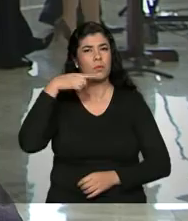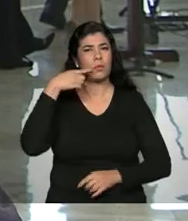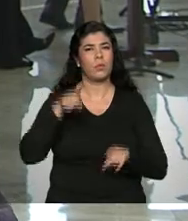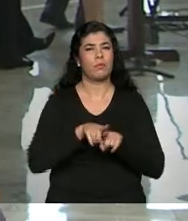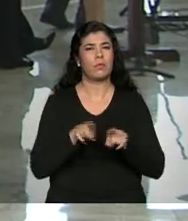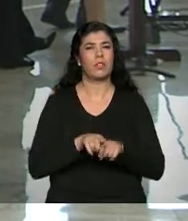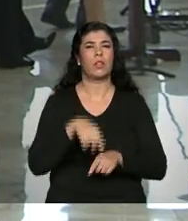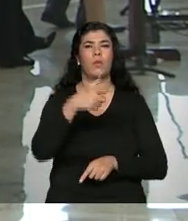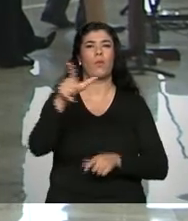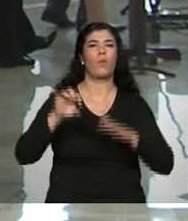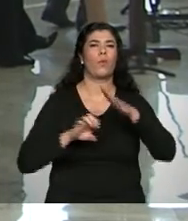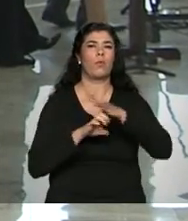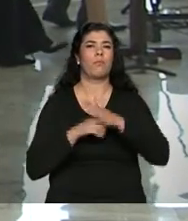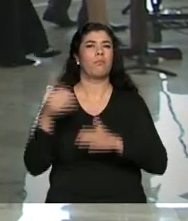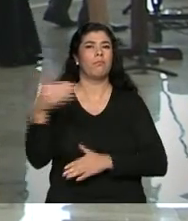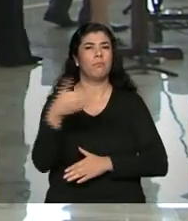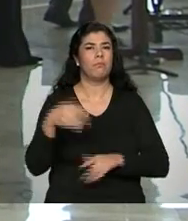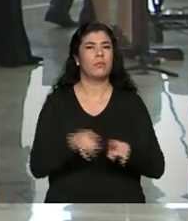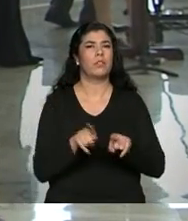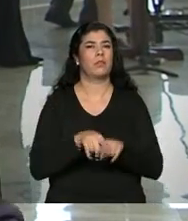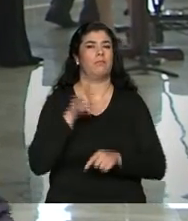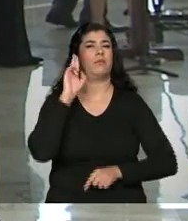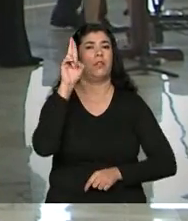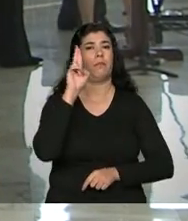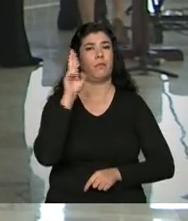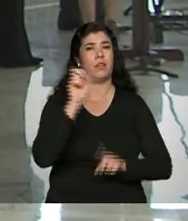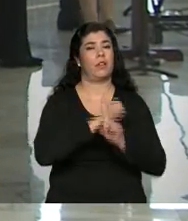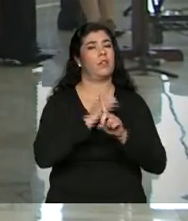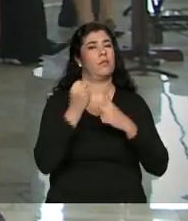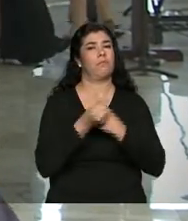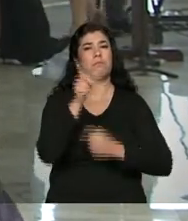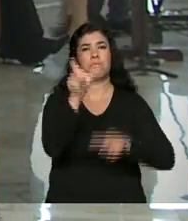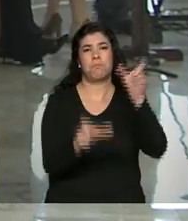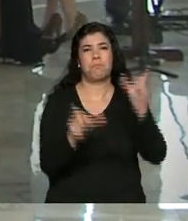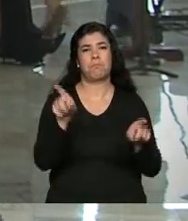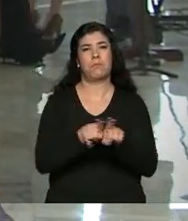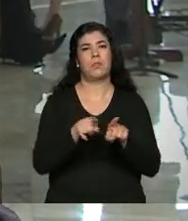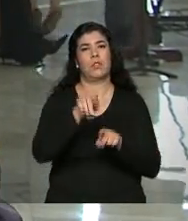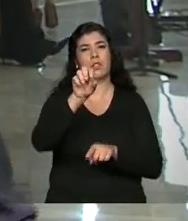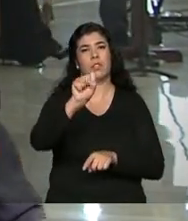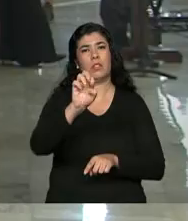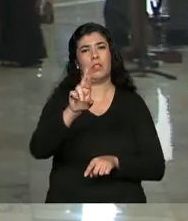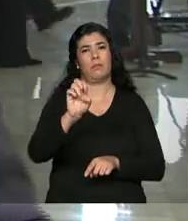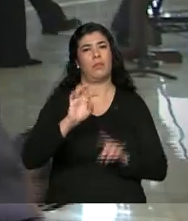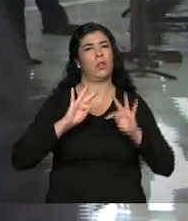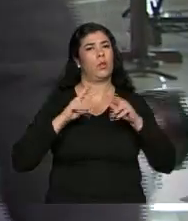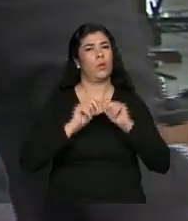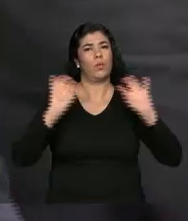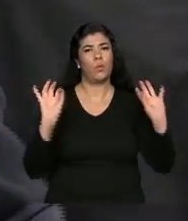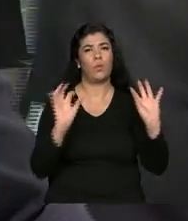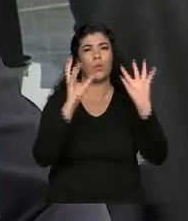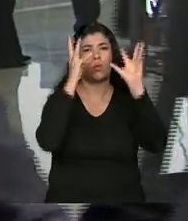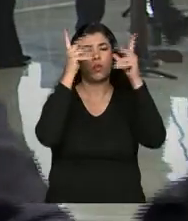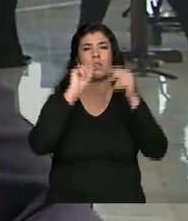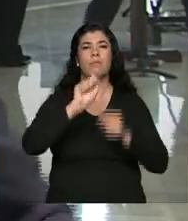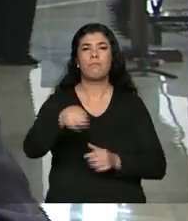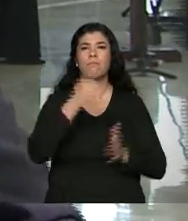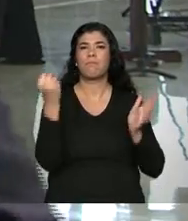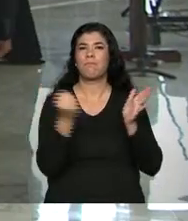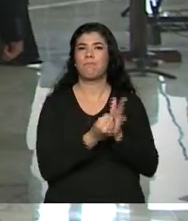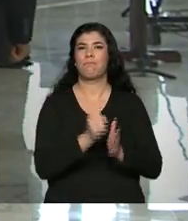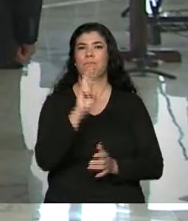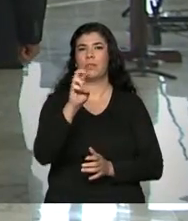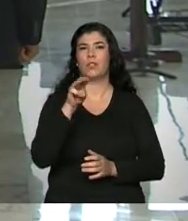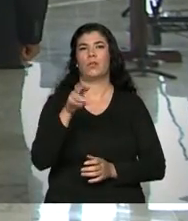microempreendedores também estão presentes, representantes da sociedade civil, do SEBRAE, todos aqui para comemorar aqui essa marca, esse número